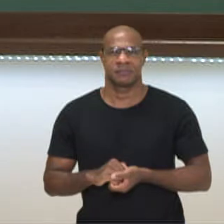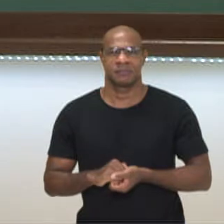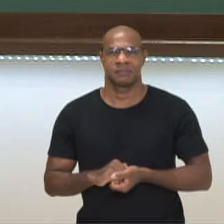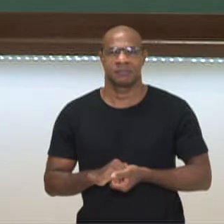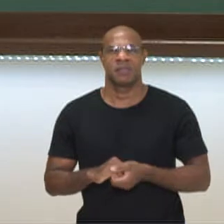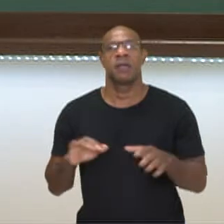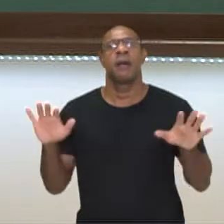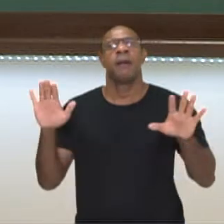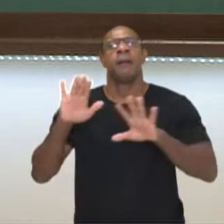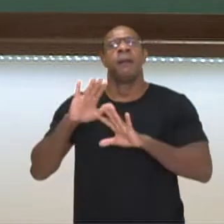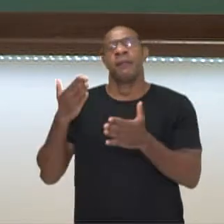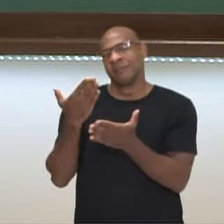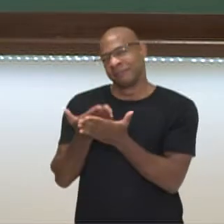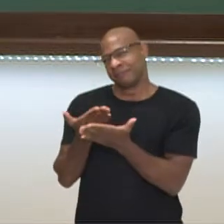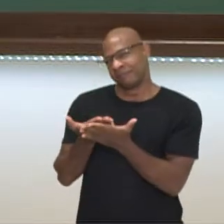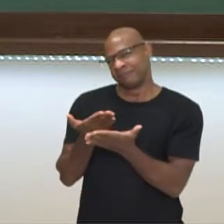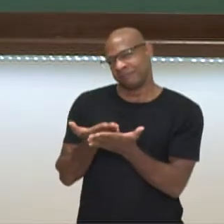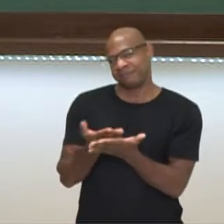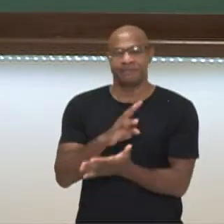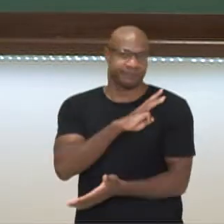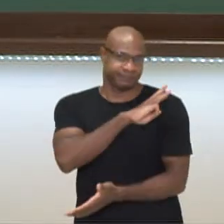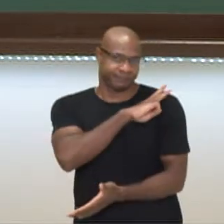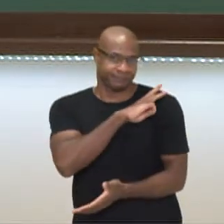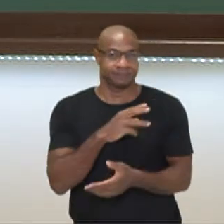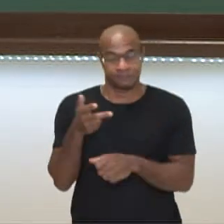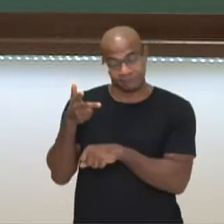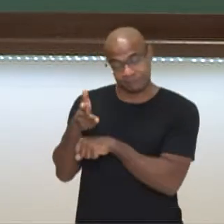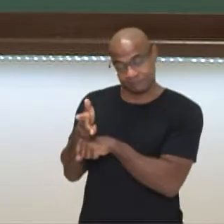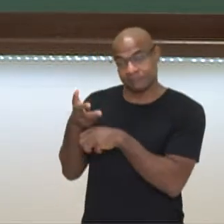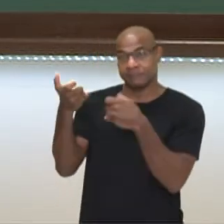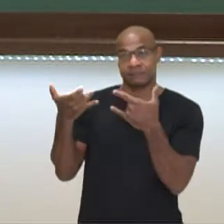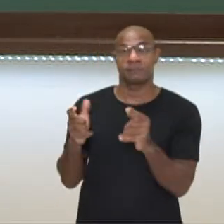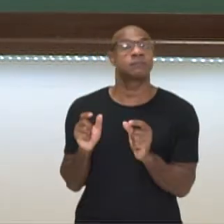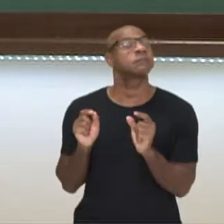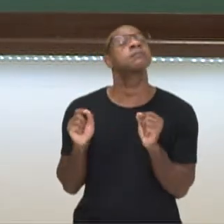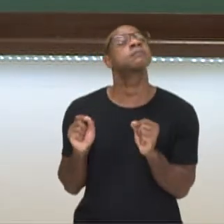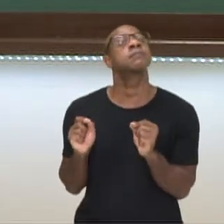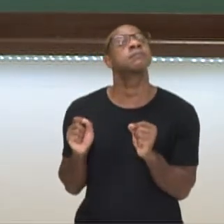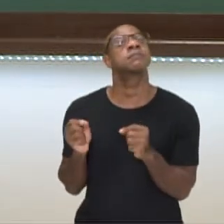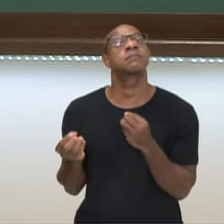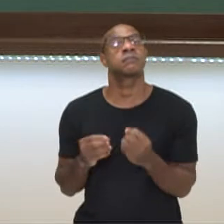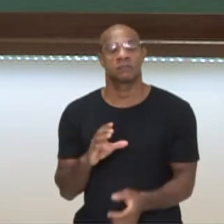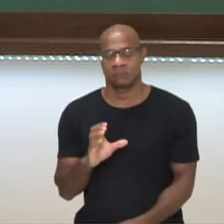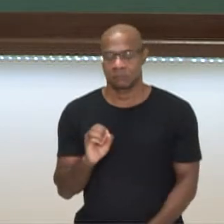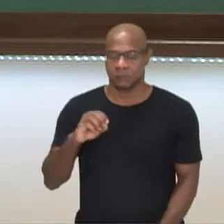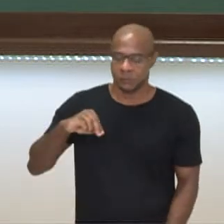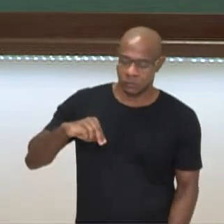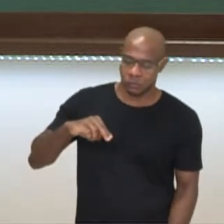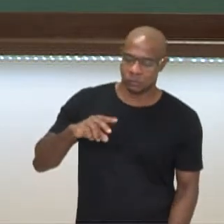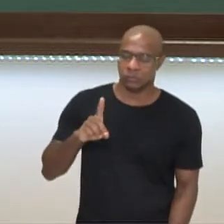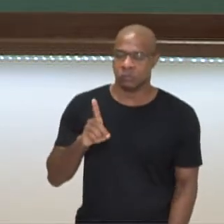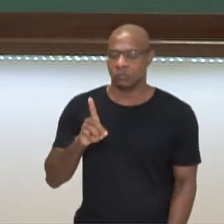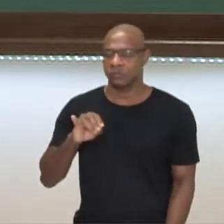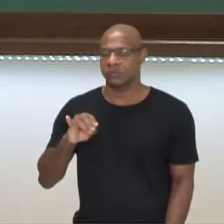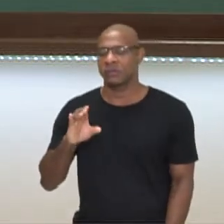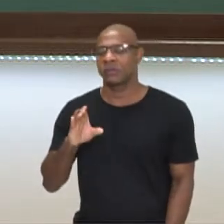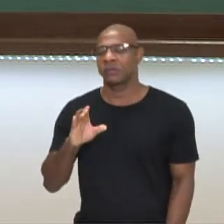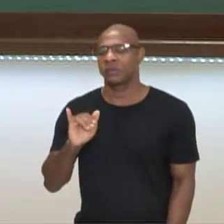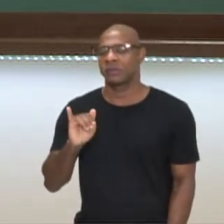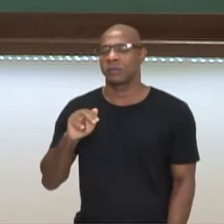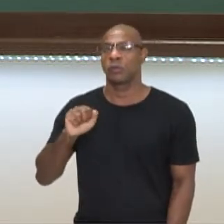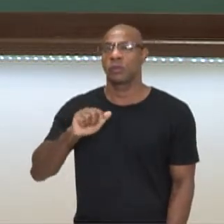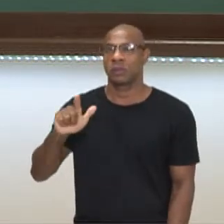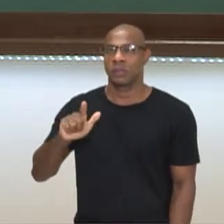Olá estudantes da terceira série, nesse vídeo vamos falar sobre condicional regulares. Vamos lá?